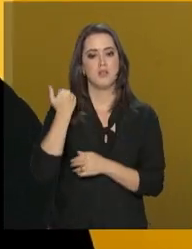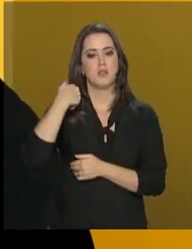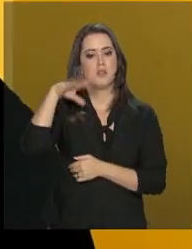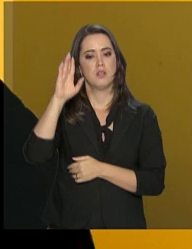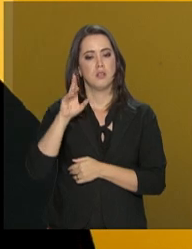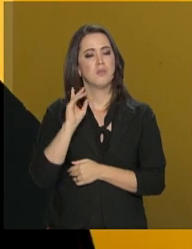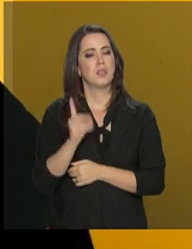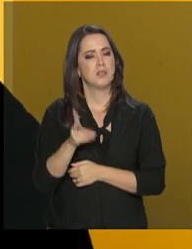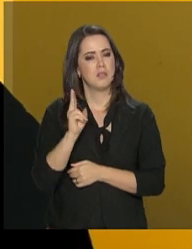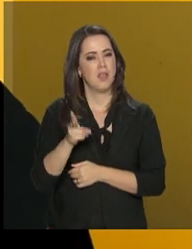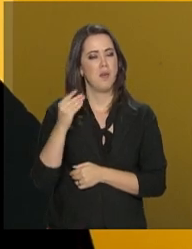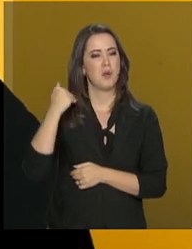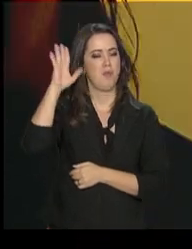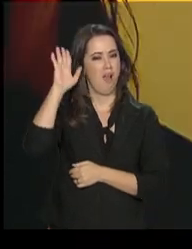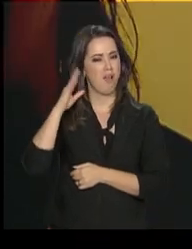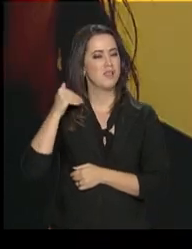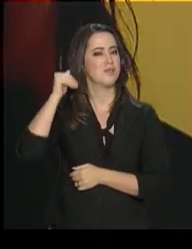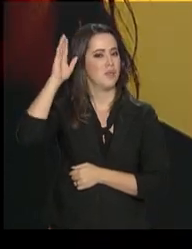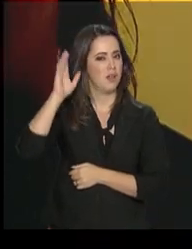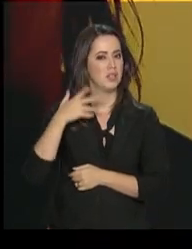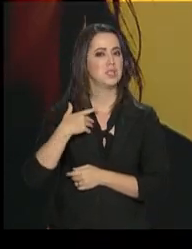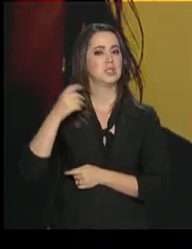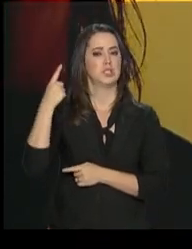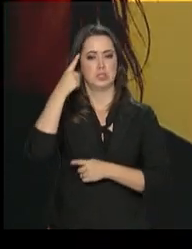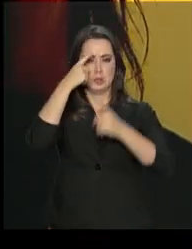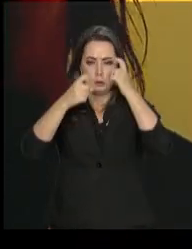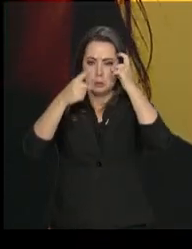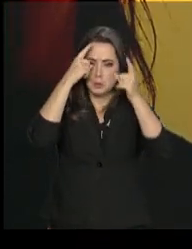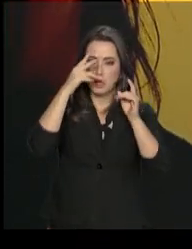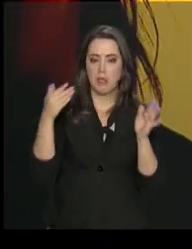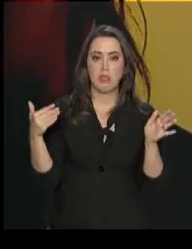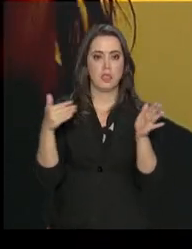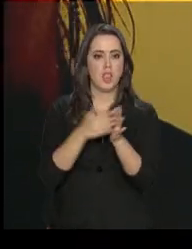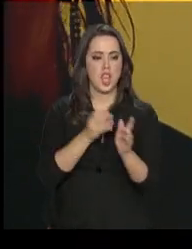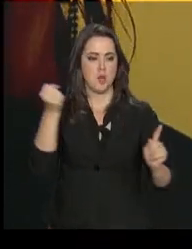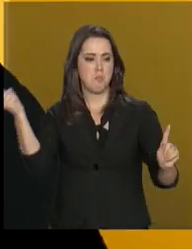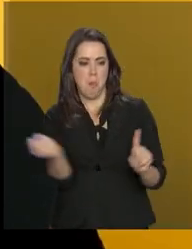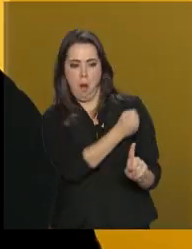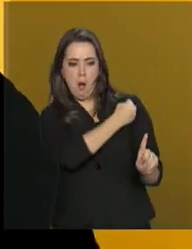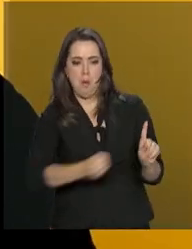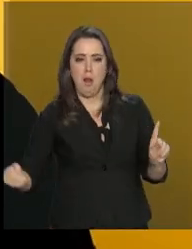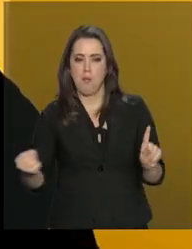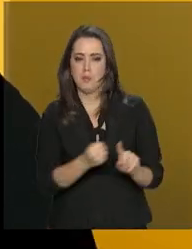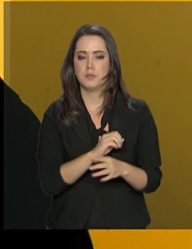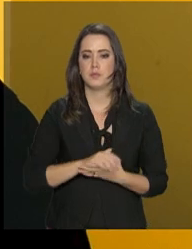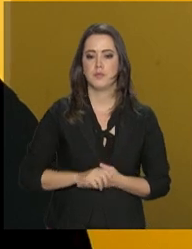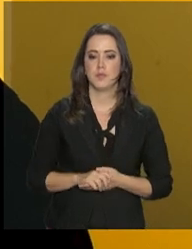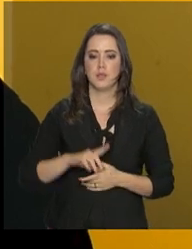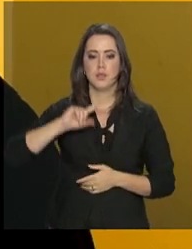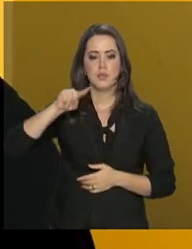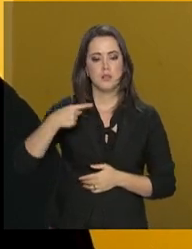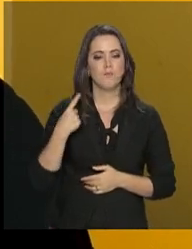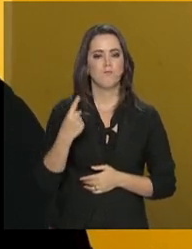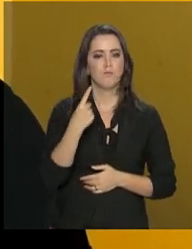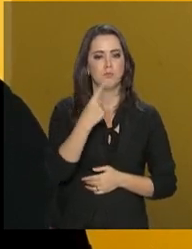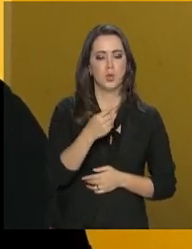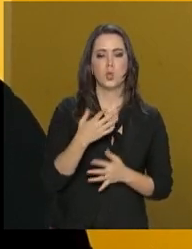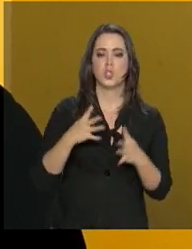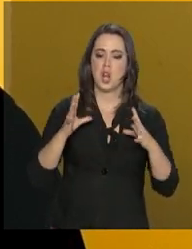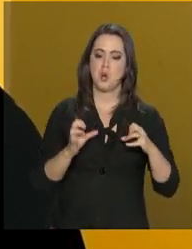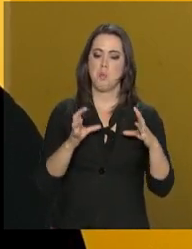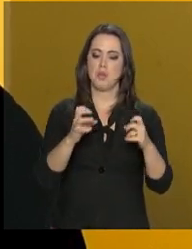cada vez mais constantes e violentas, até chegar a surras de fato. Após cada briga, após cada